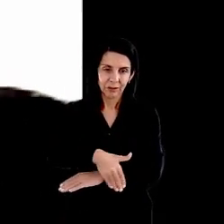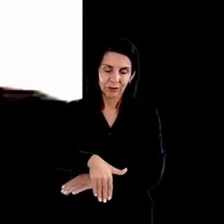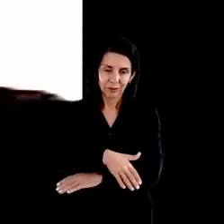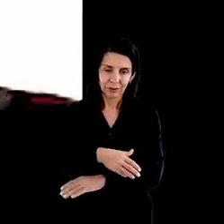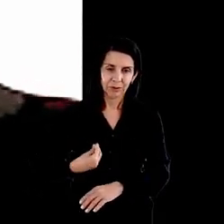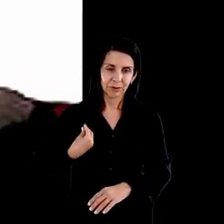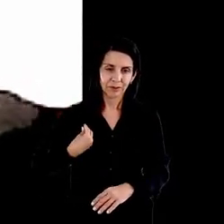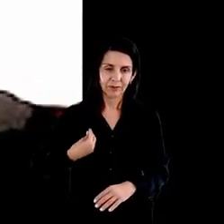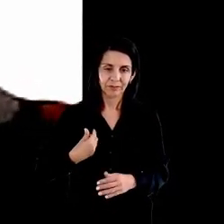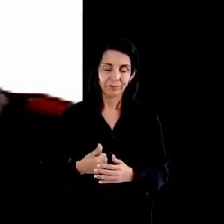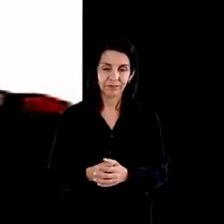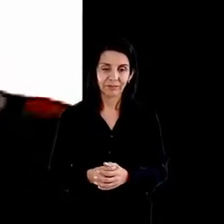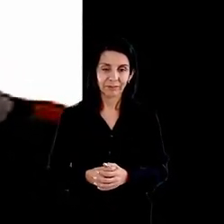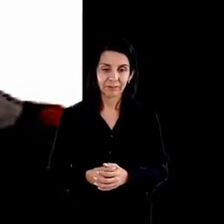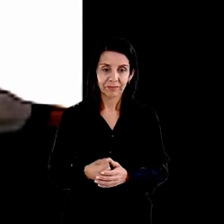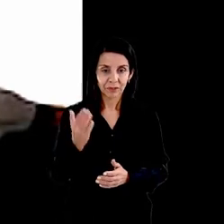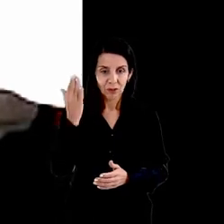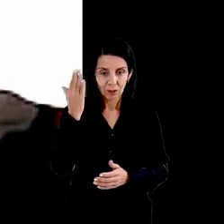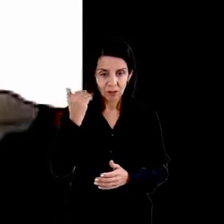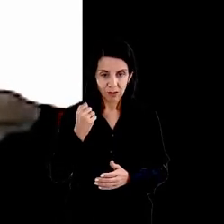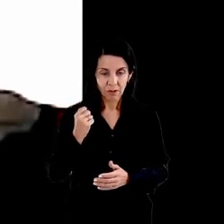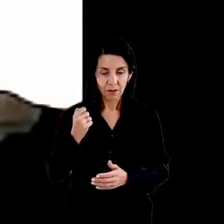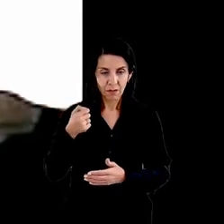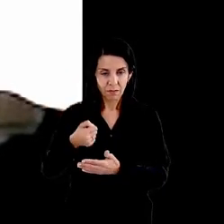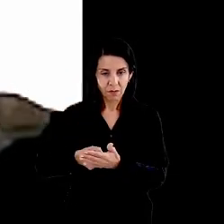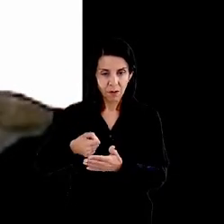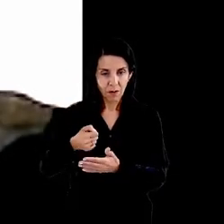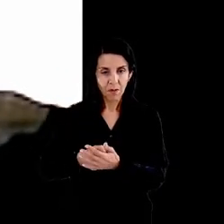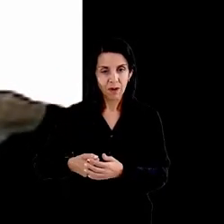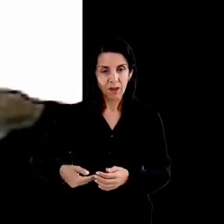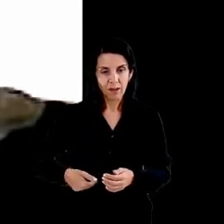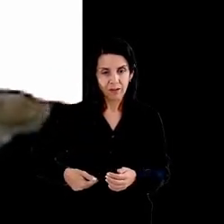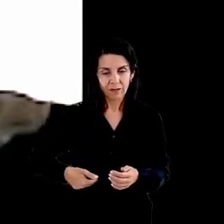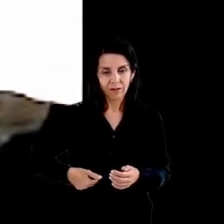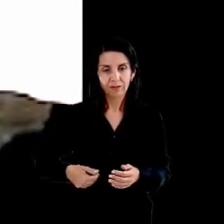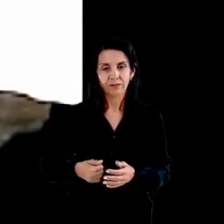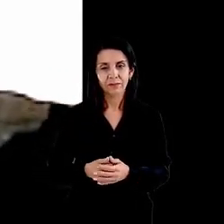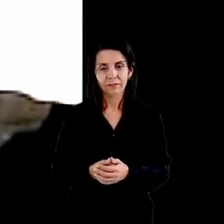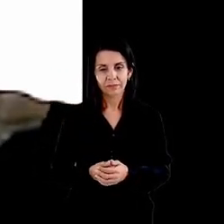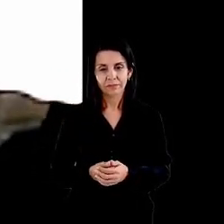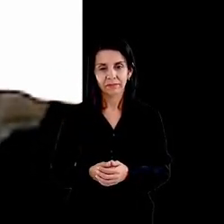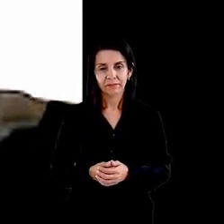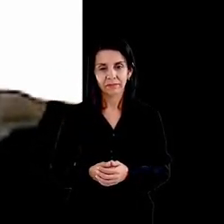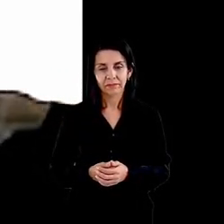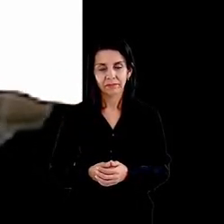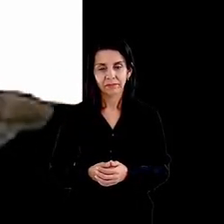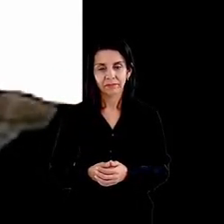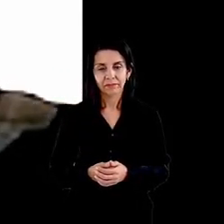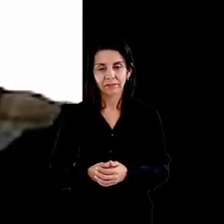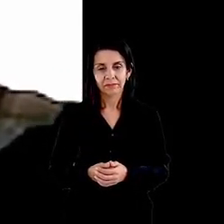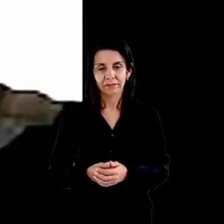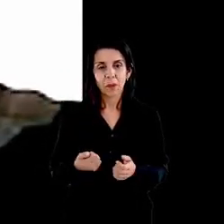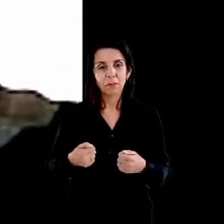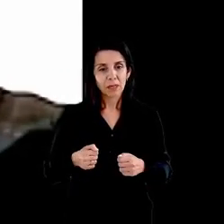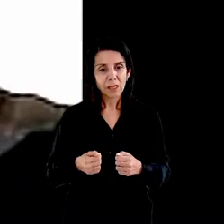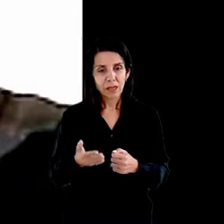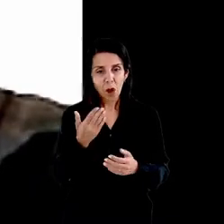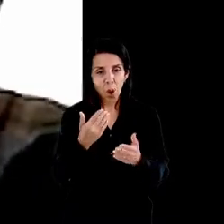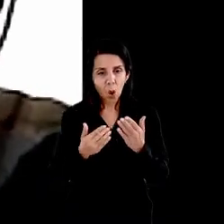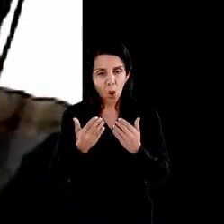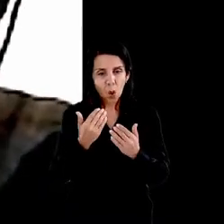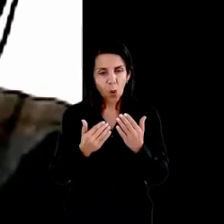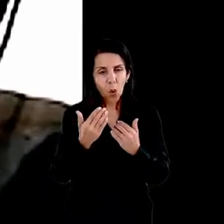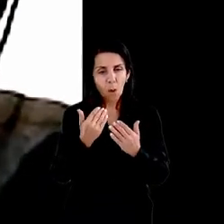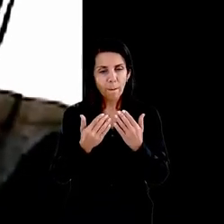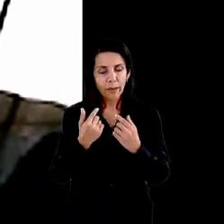para combater a fome e também a sede é necessário ingerir calorias para manter o